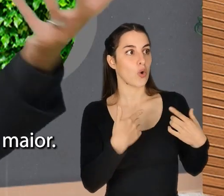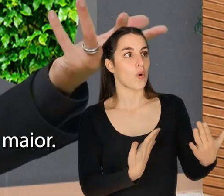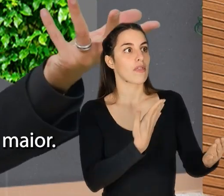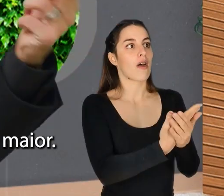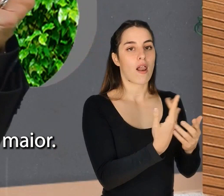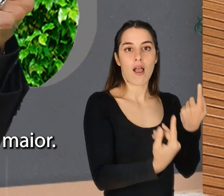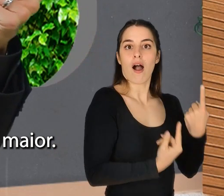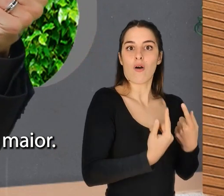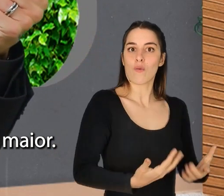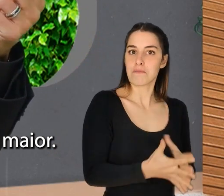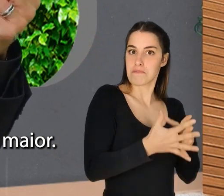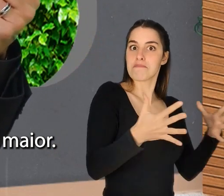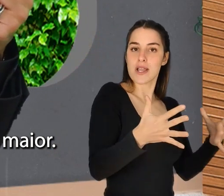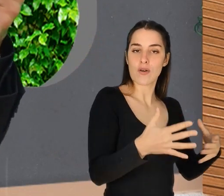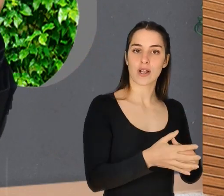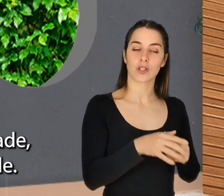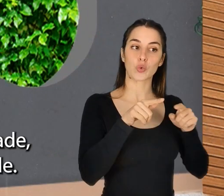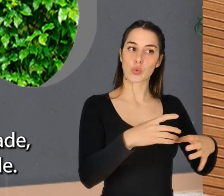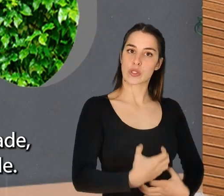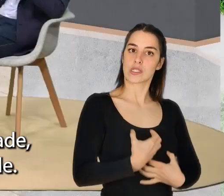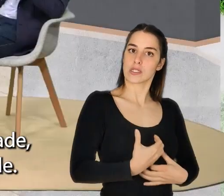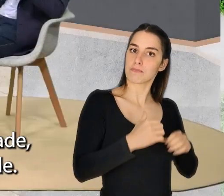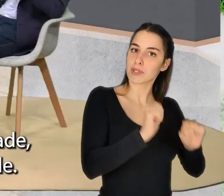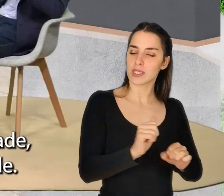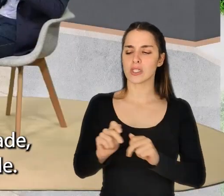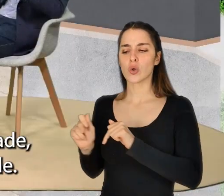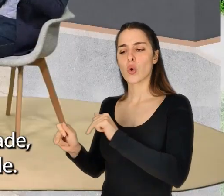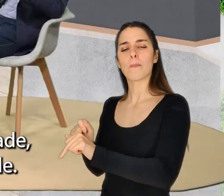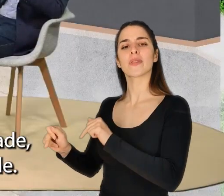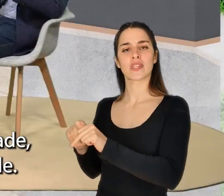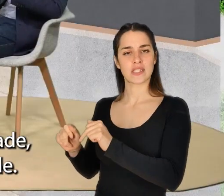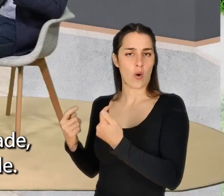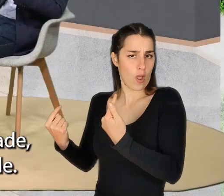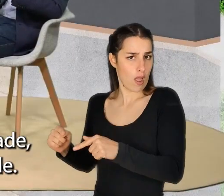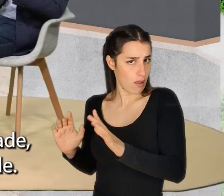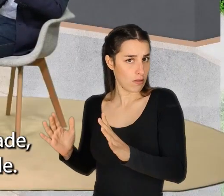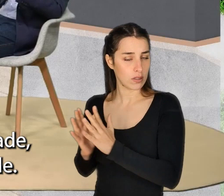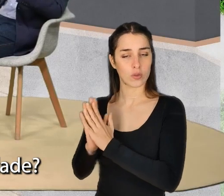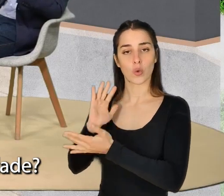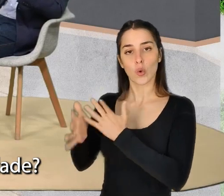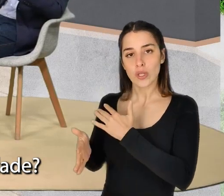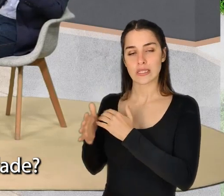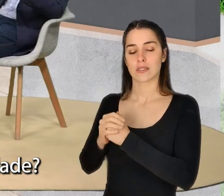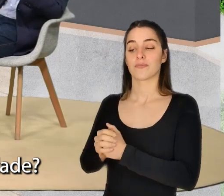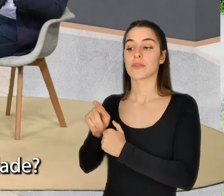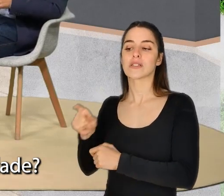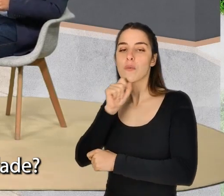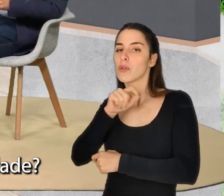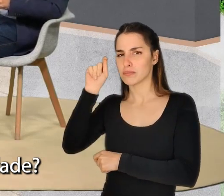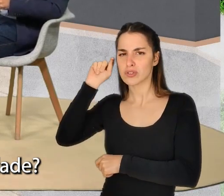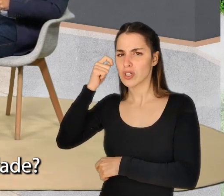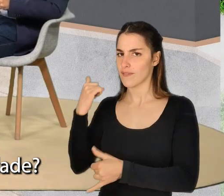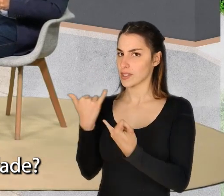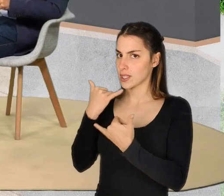maior. O tal sentimento de pertença. E a competitividade? Porque, na verdade, nas organizações há competitividade. Isso também não pode, de alguma maneira,